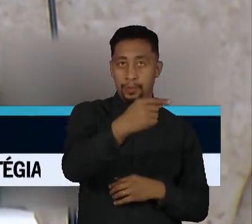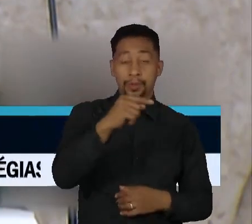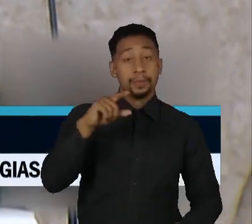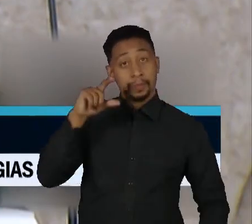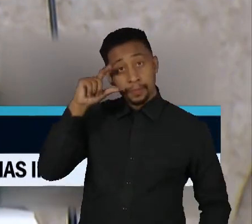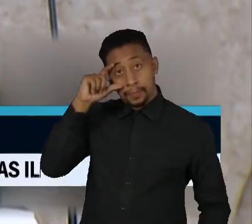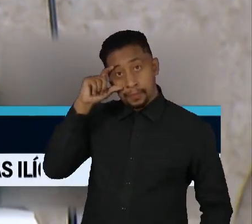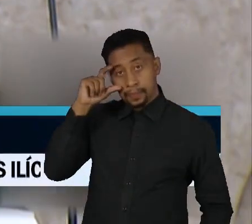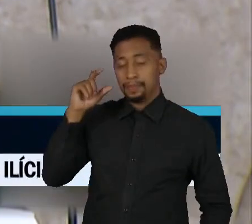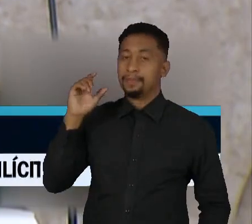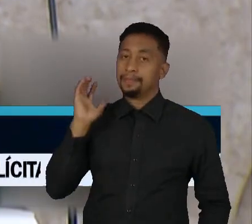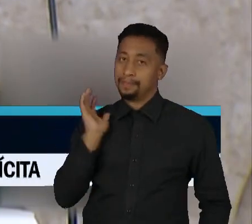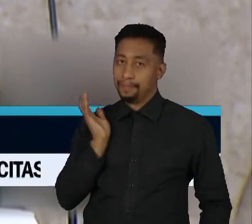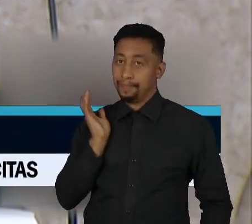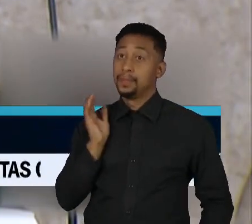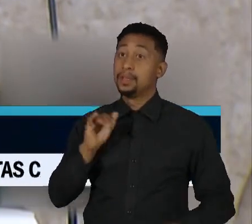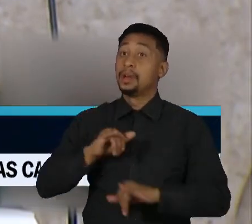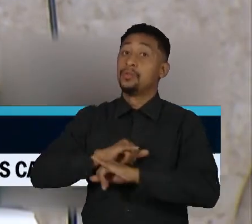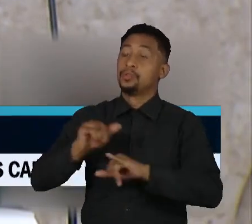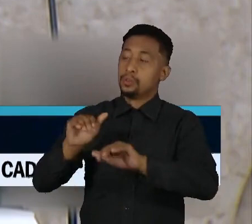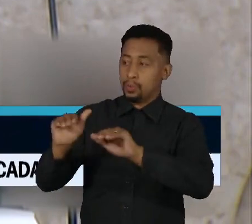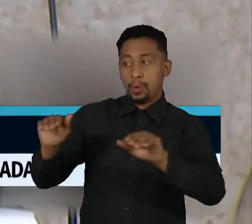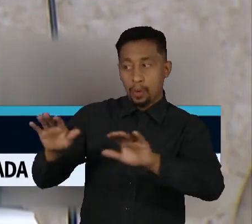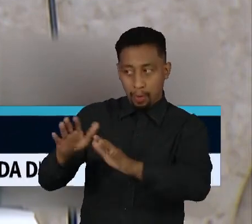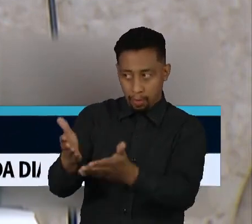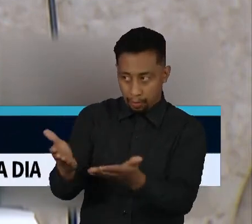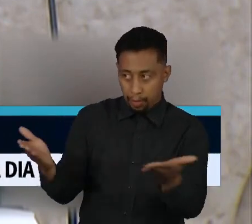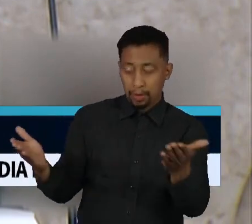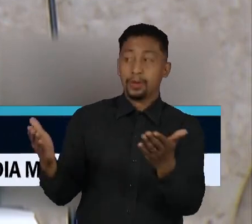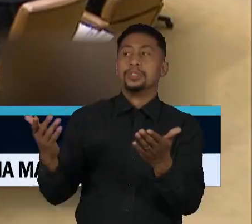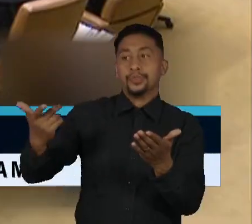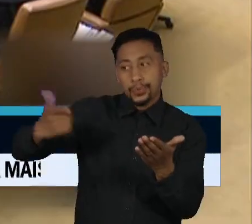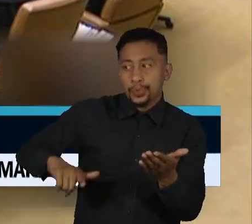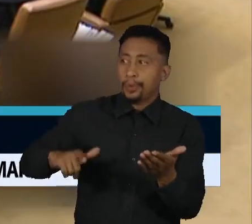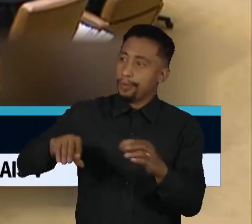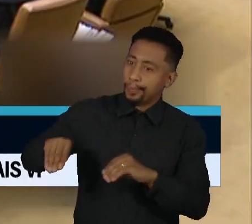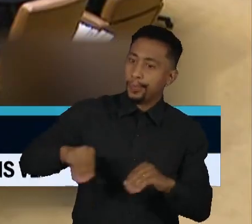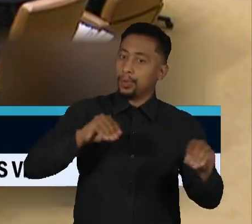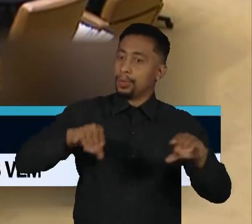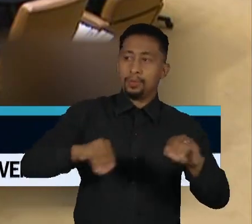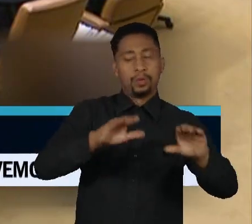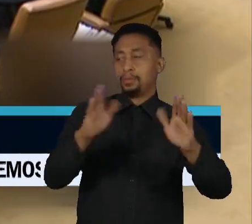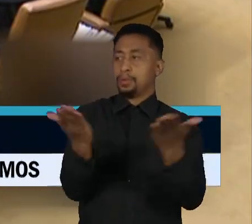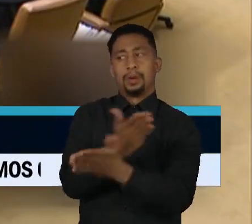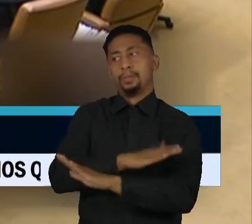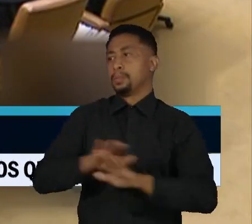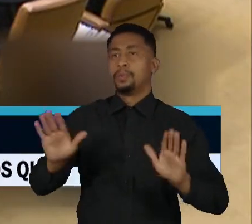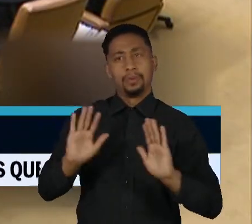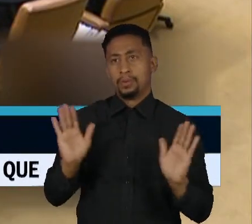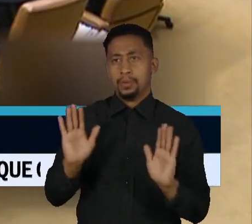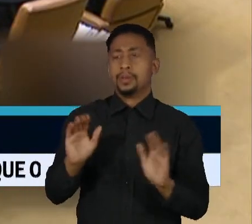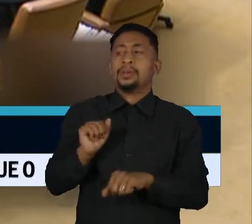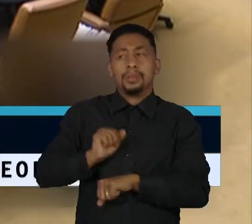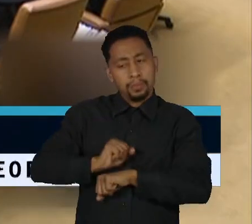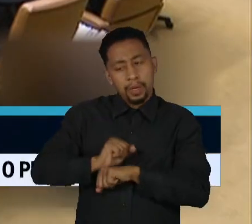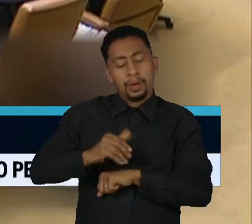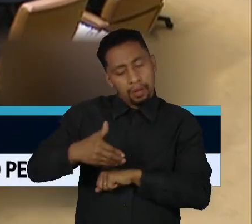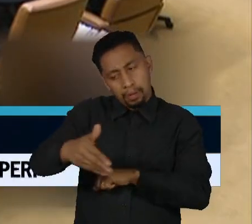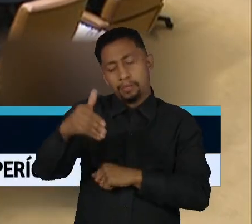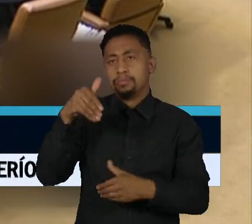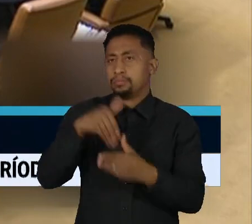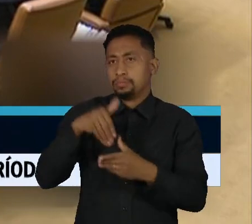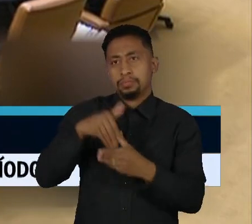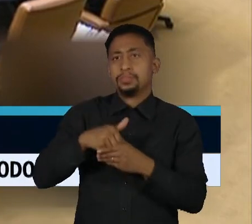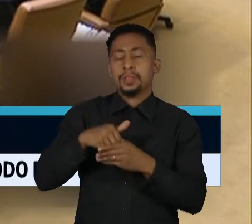solicitou aos colegas que não haja mais qualquer pedido de vistas, e afirmou esperar que o julgamento acabe no